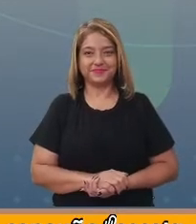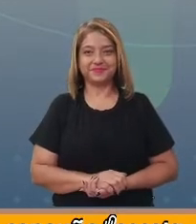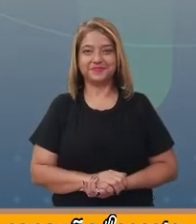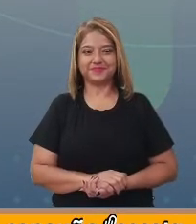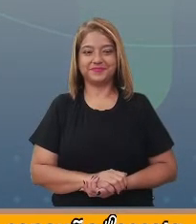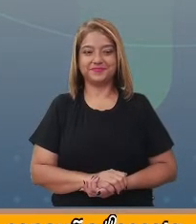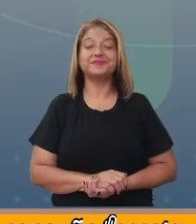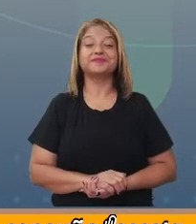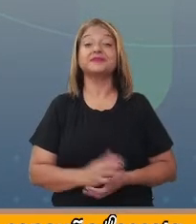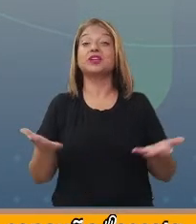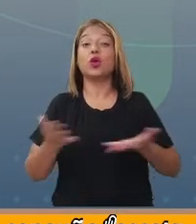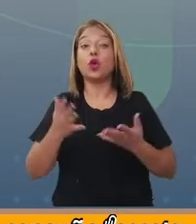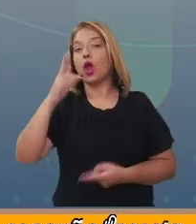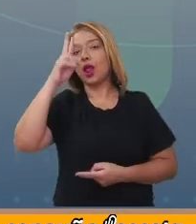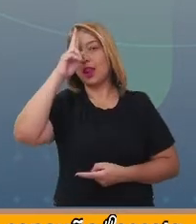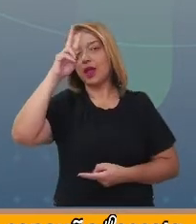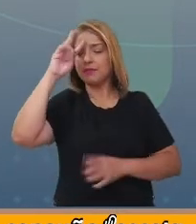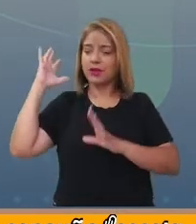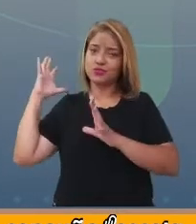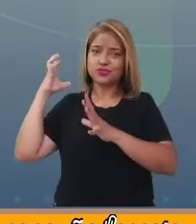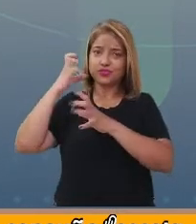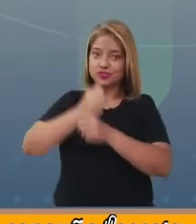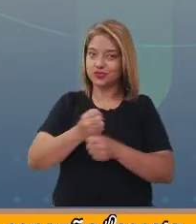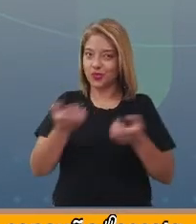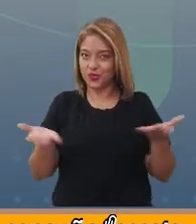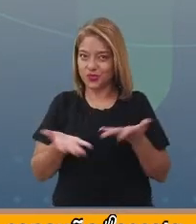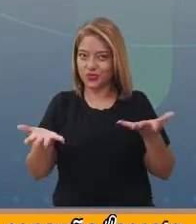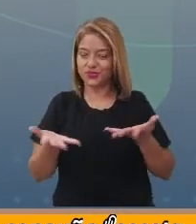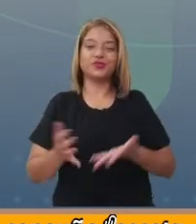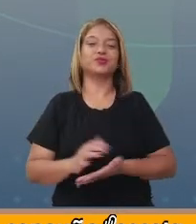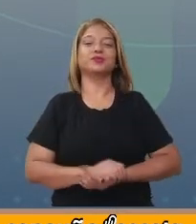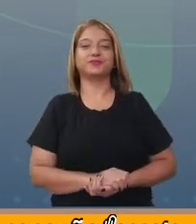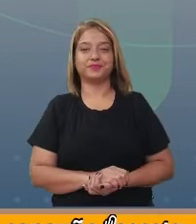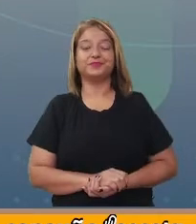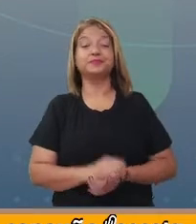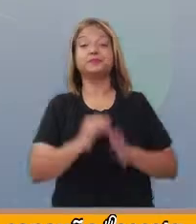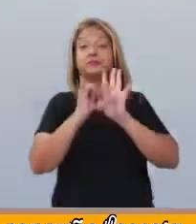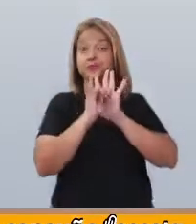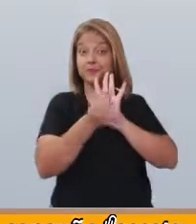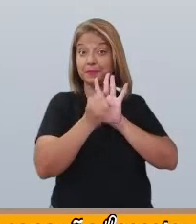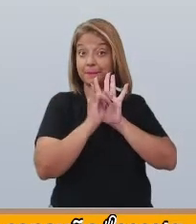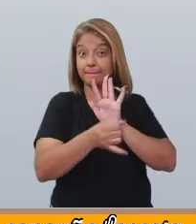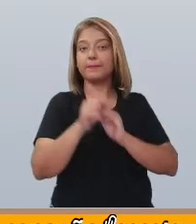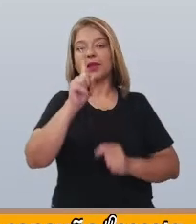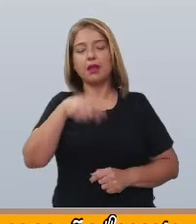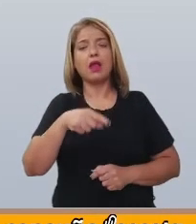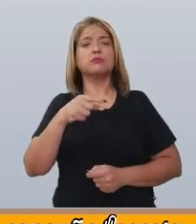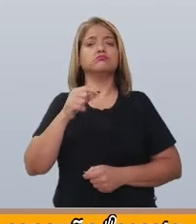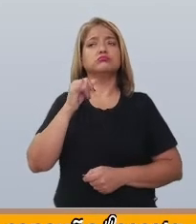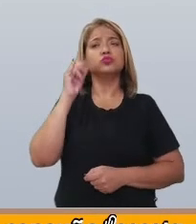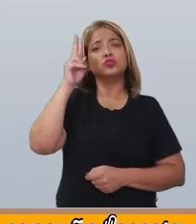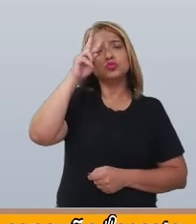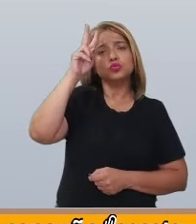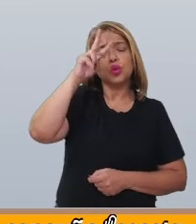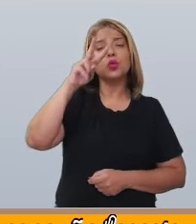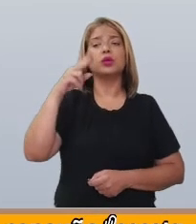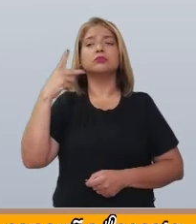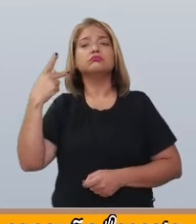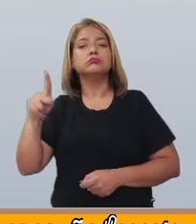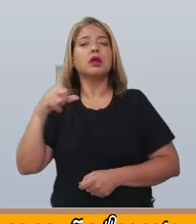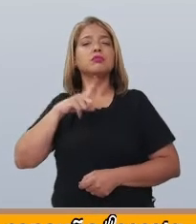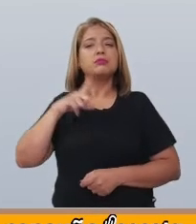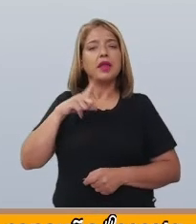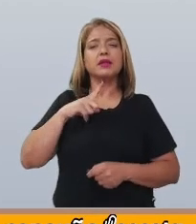Vamos recordar o que nós aprendemos hoje. A fábula é uma narrativa figurada